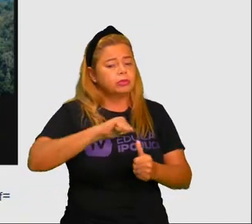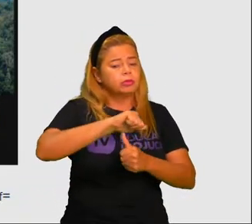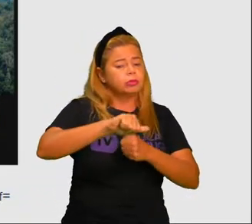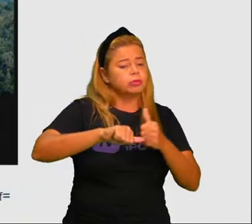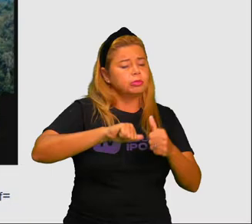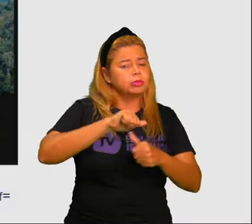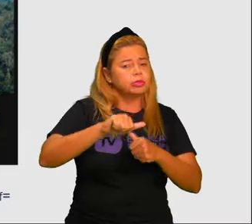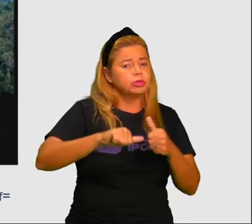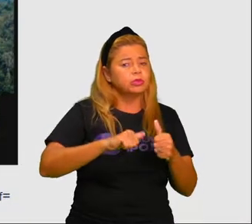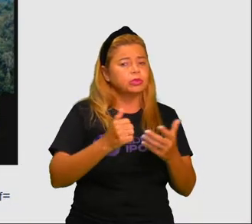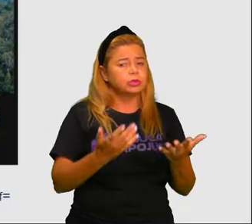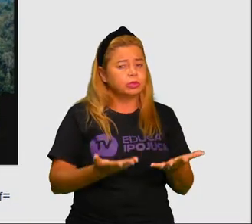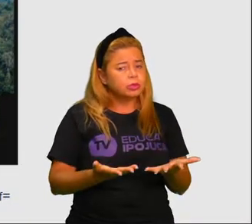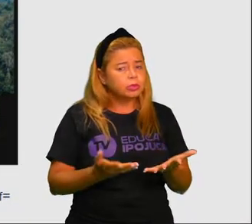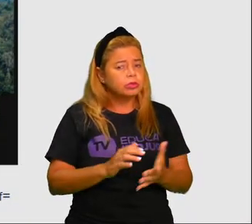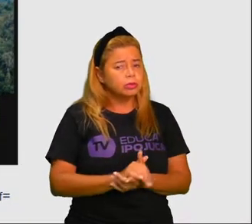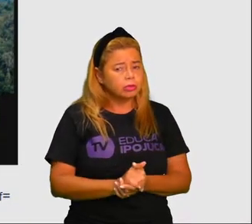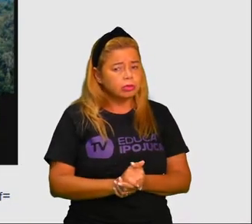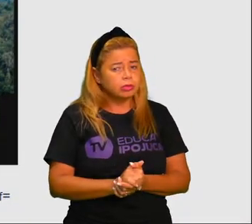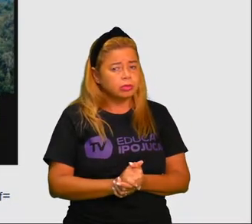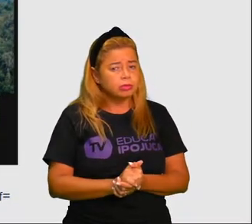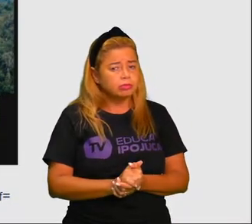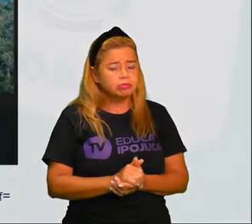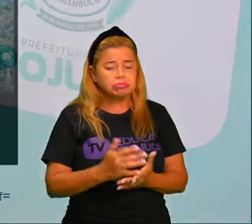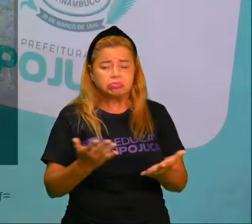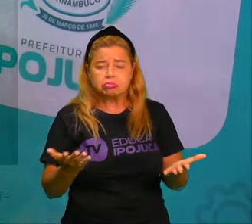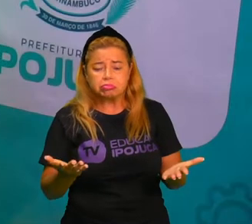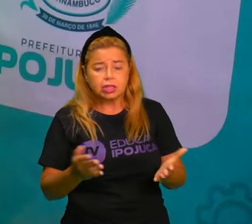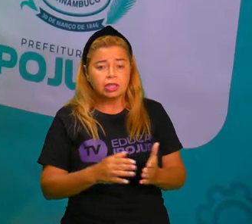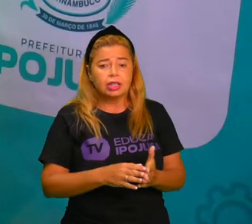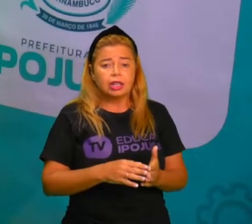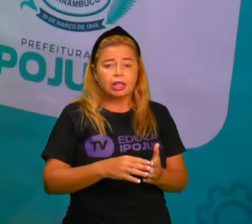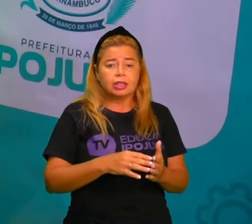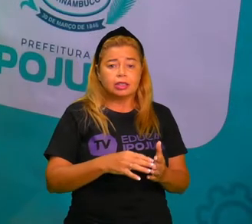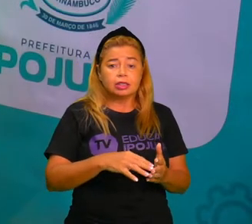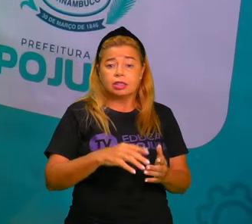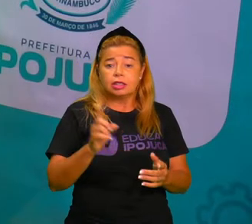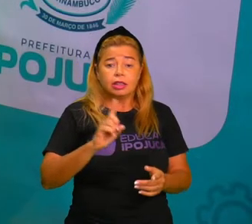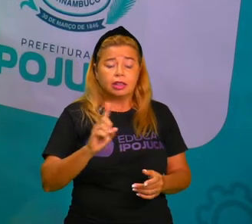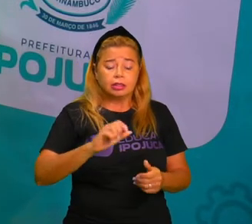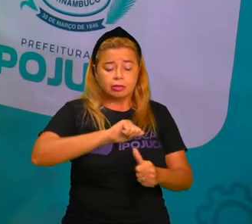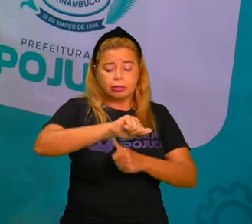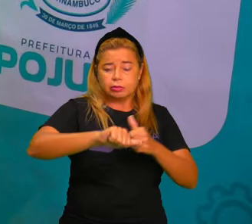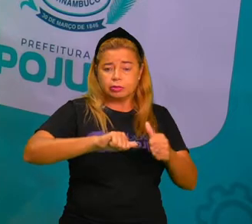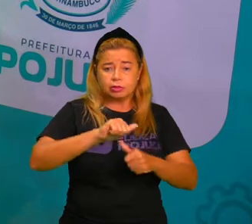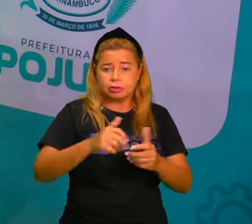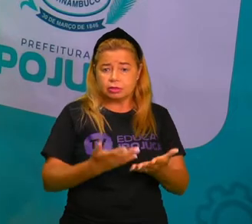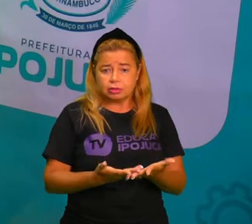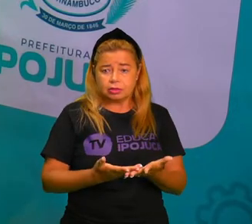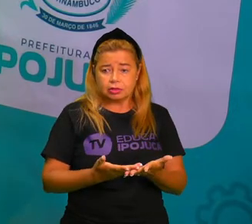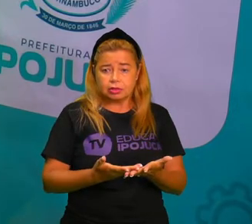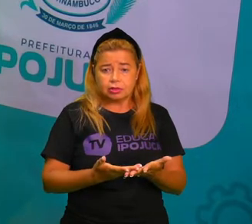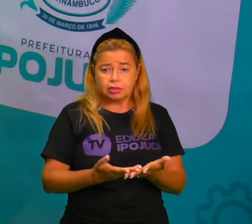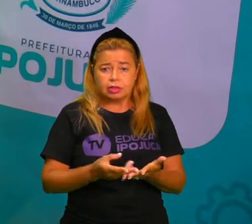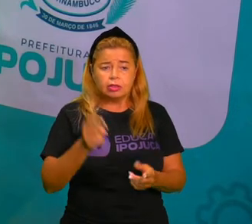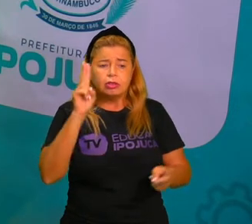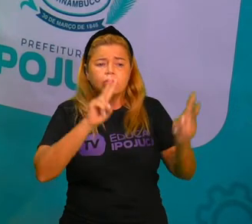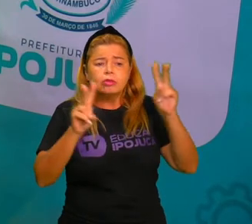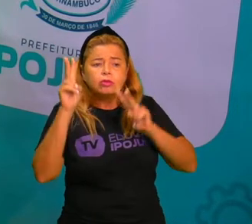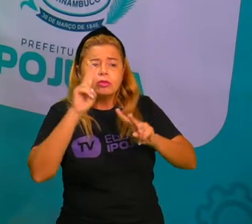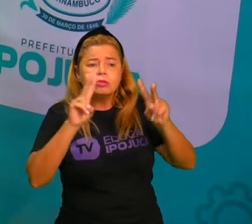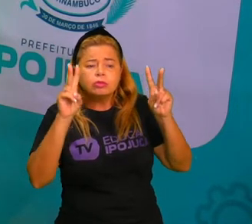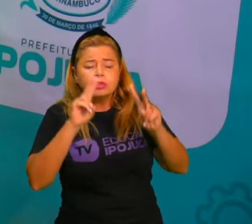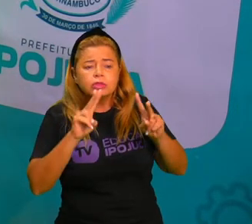vocês acham também que esse processo não é uma agressão, não é um processo de mudança? O é que vocês analisam nessa imagem aqui?